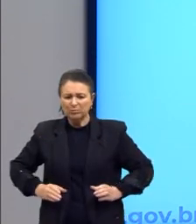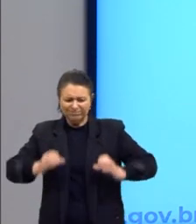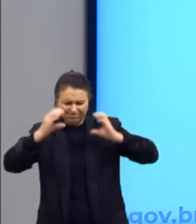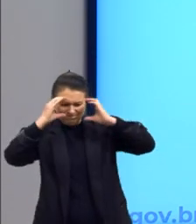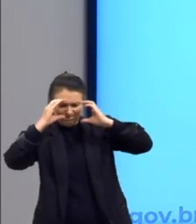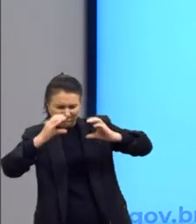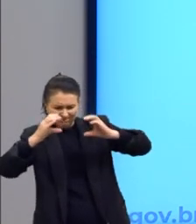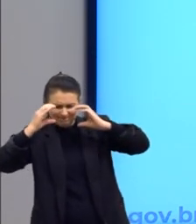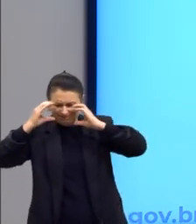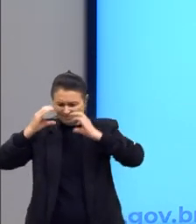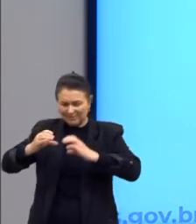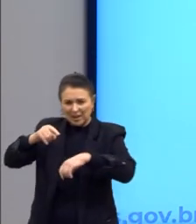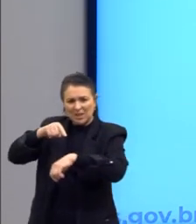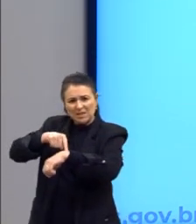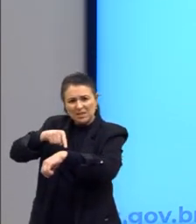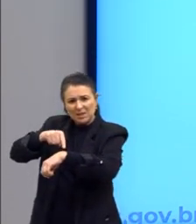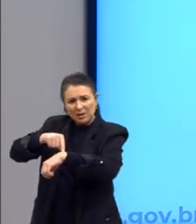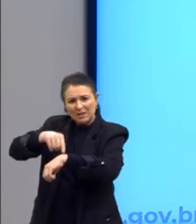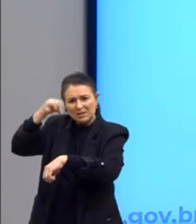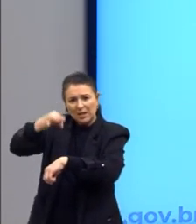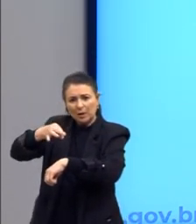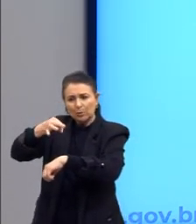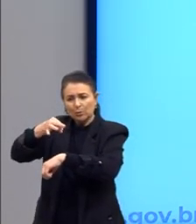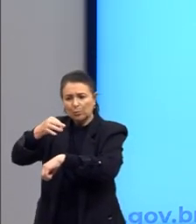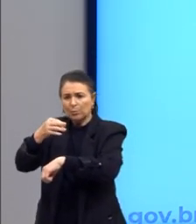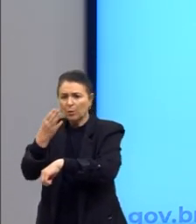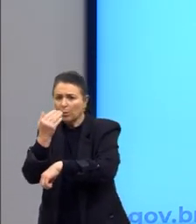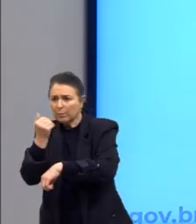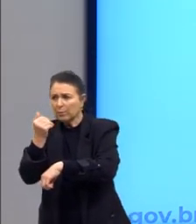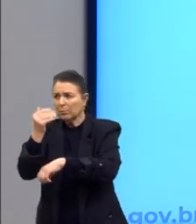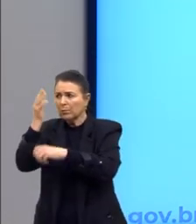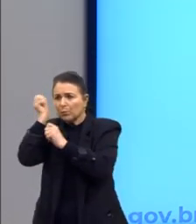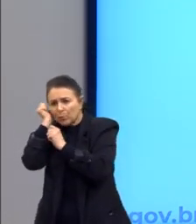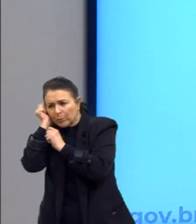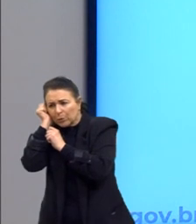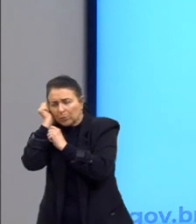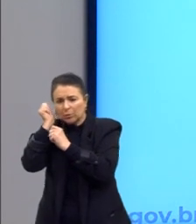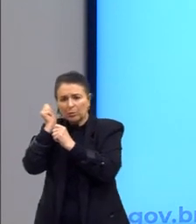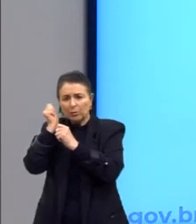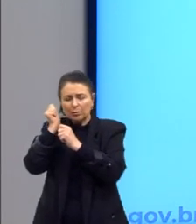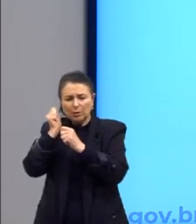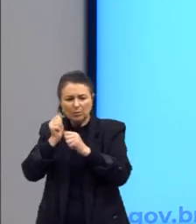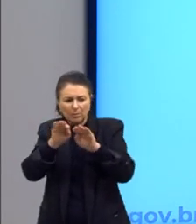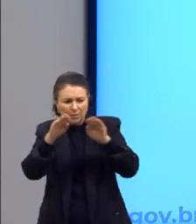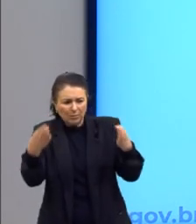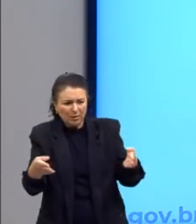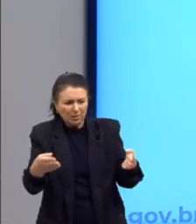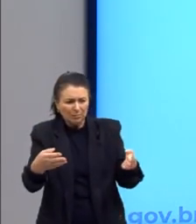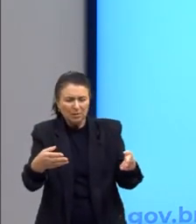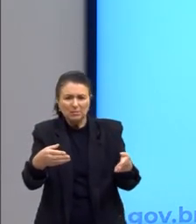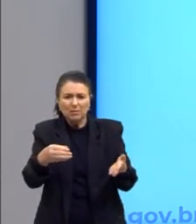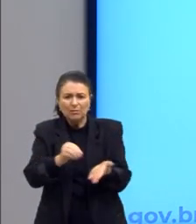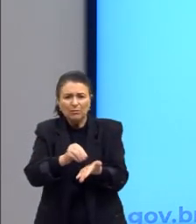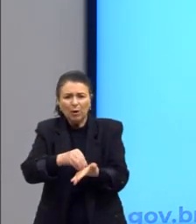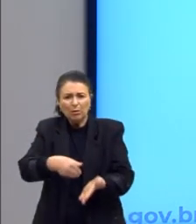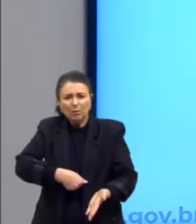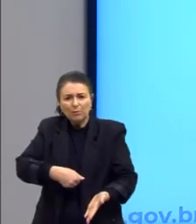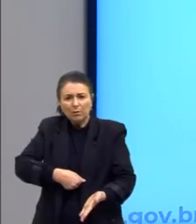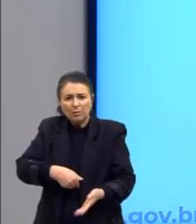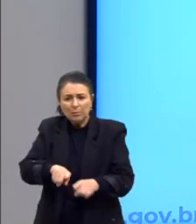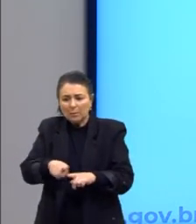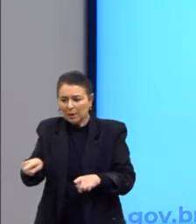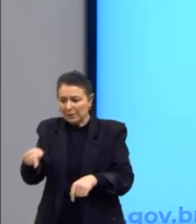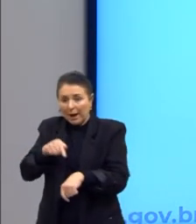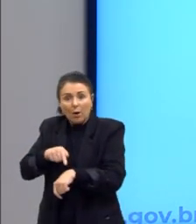almoçar, hora para dormir. É comum muitas vezes nós chegarmos na mesa e, tchê, mas eu não tenho fome. Mas a hora para